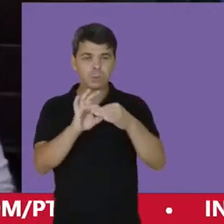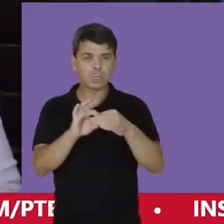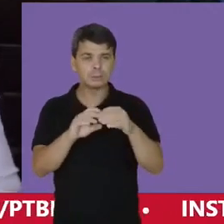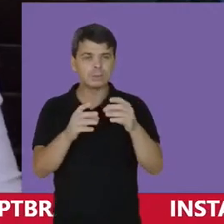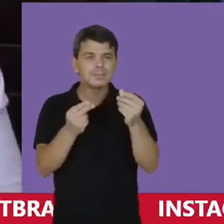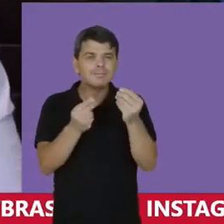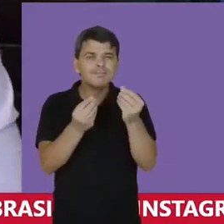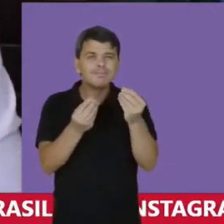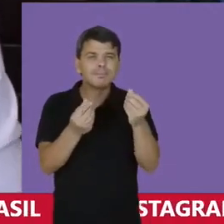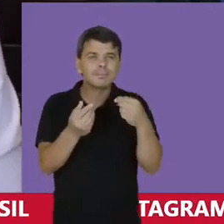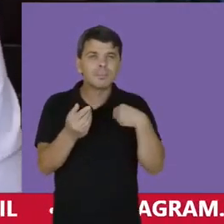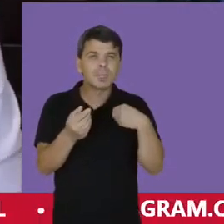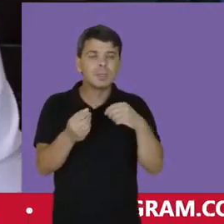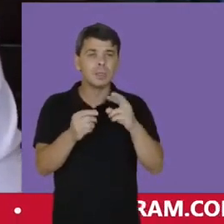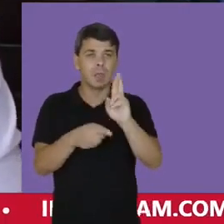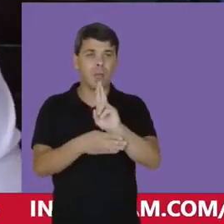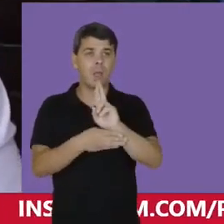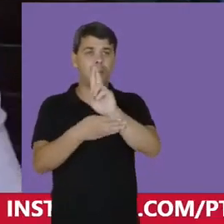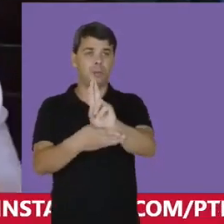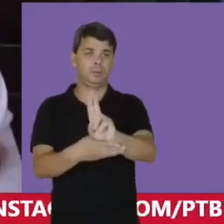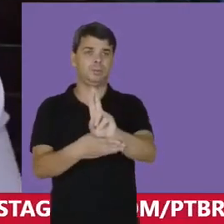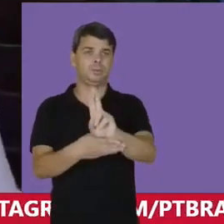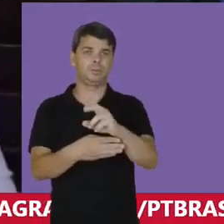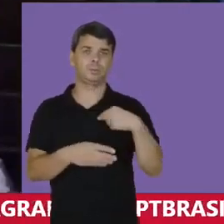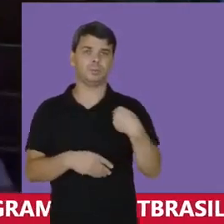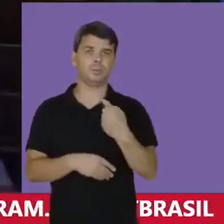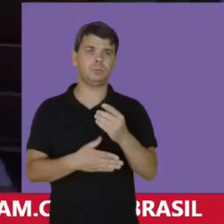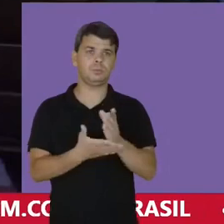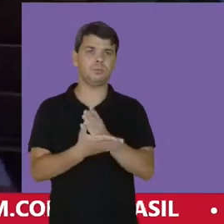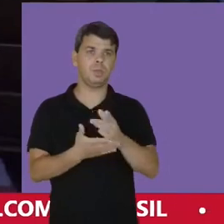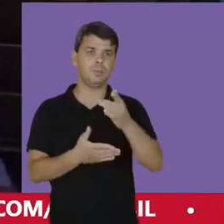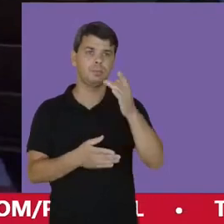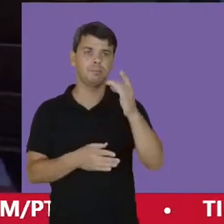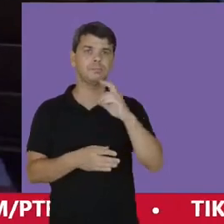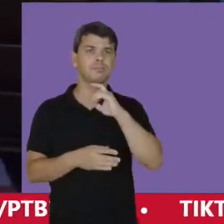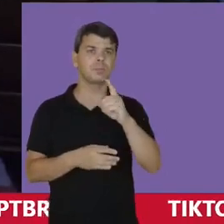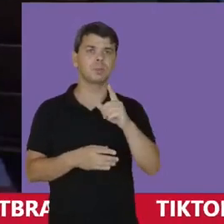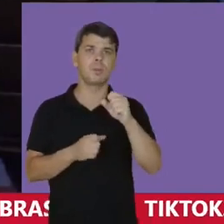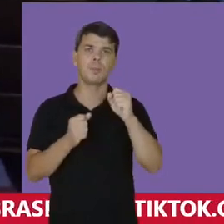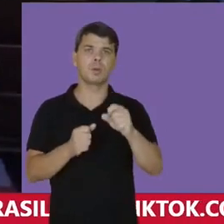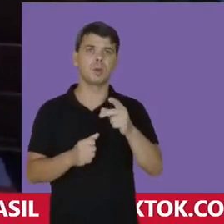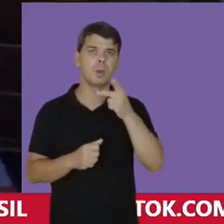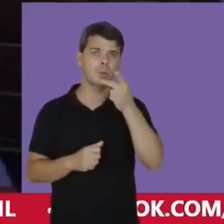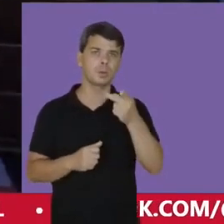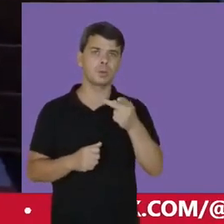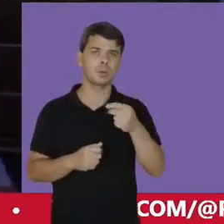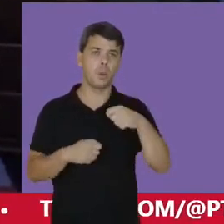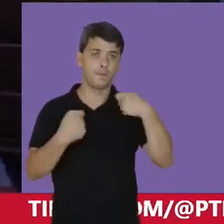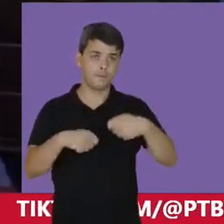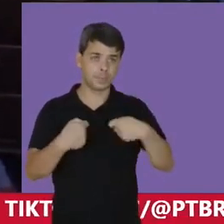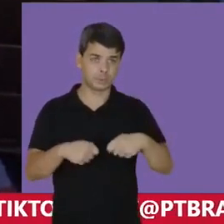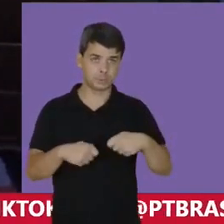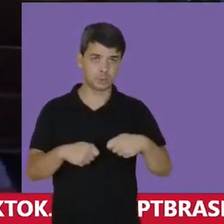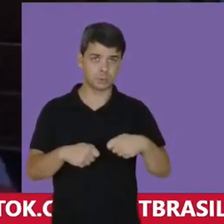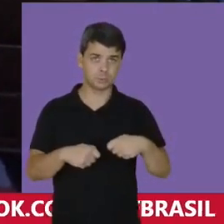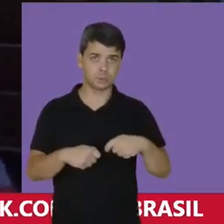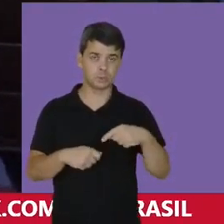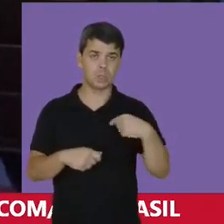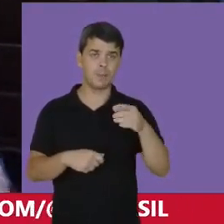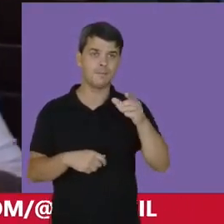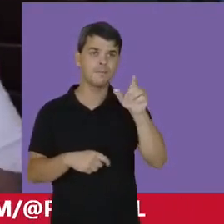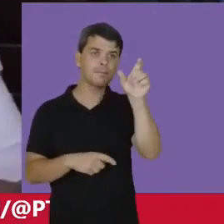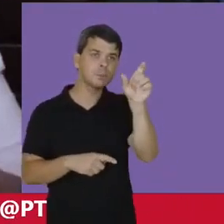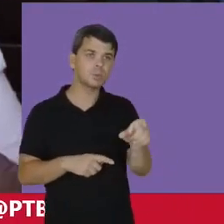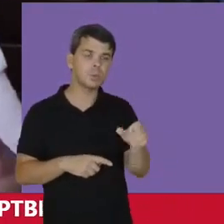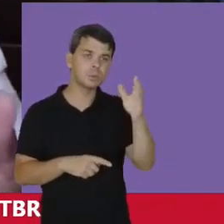sensibilidade Na representatividade Ninguém mais Pode falar por mim Eu preciso Que as pessoas